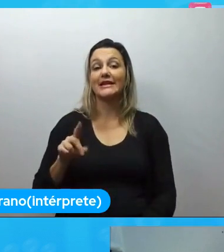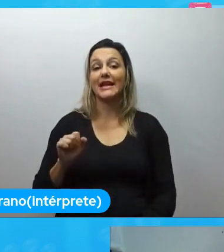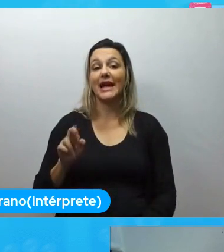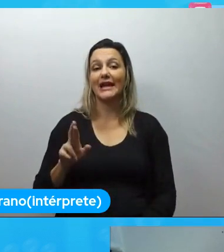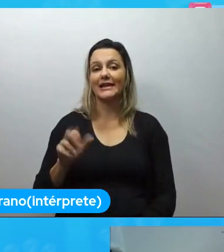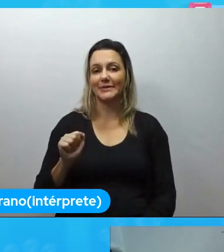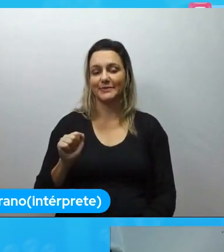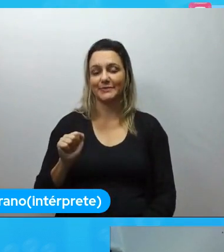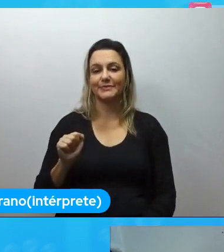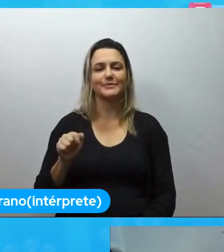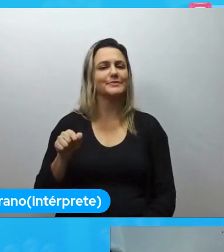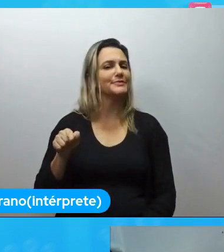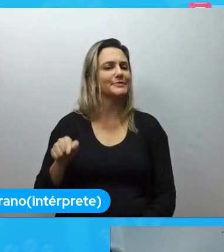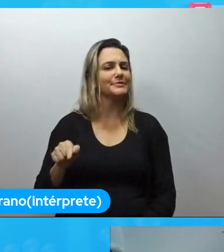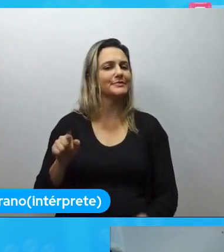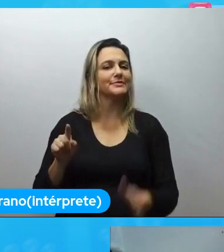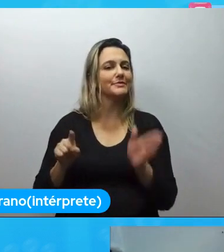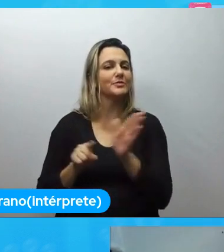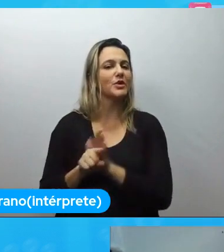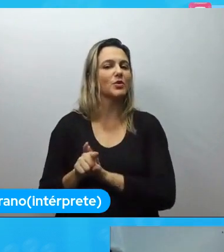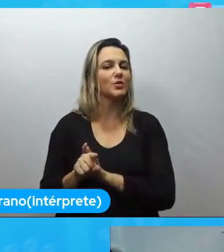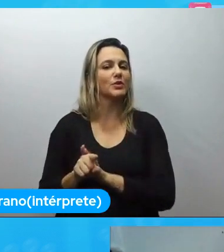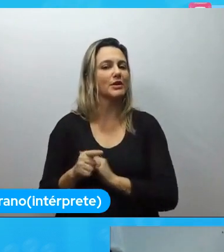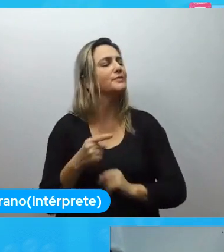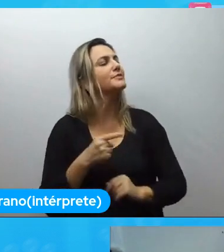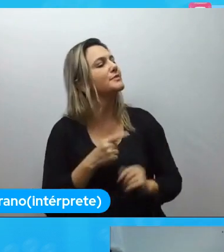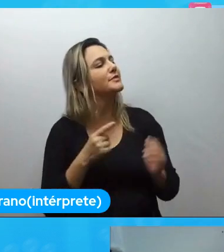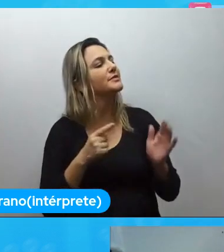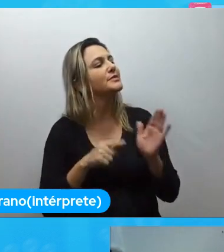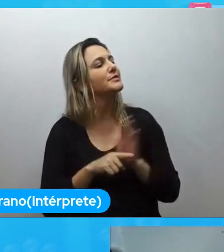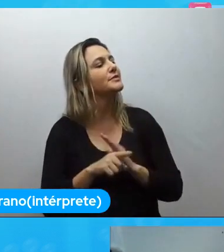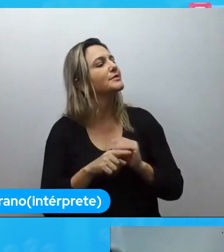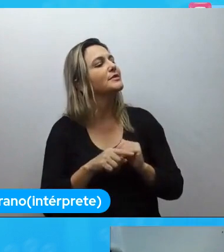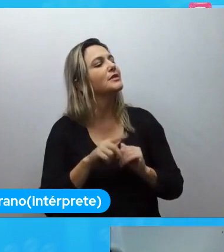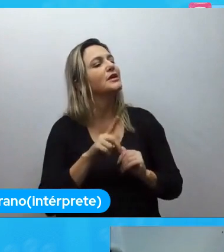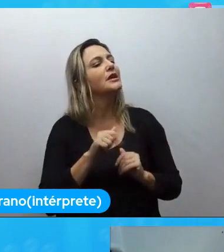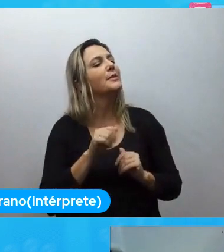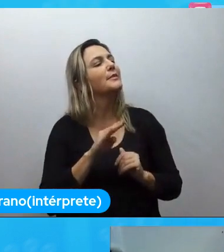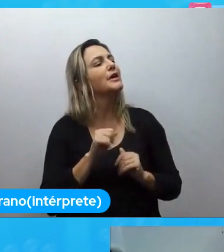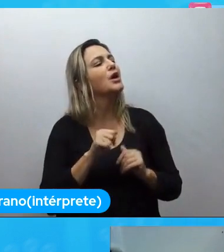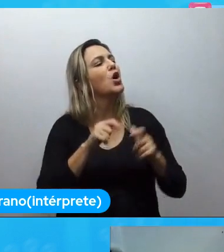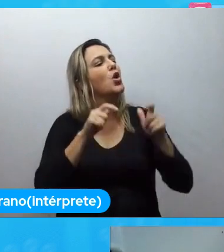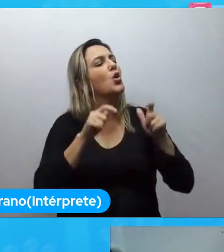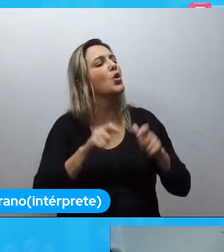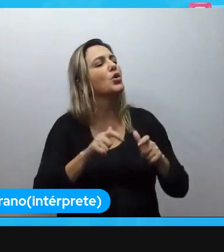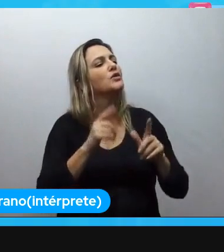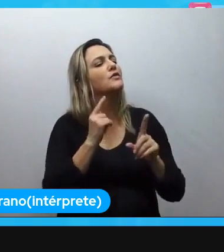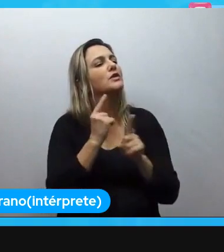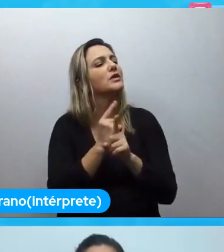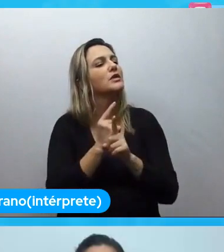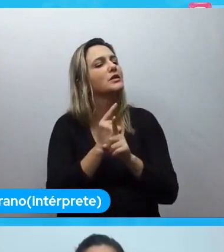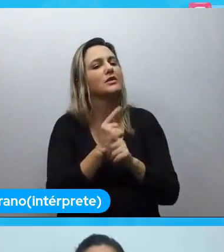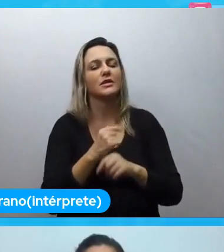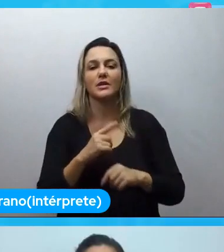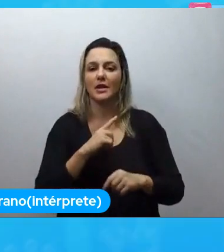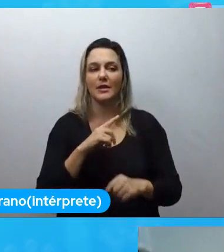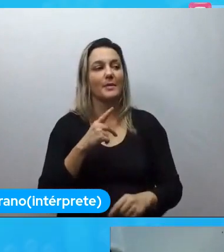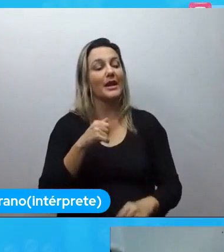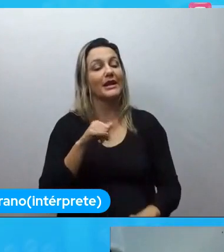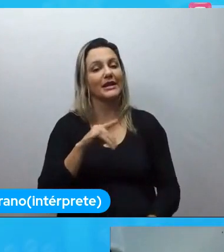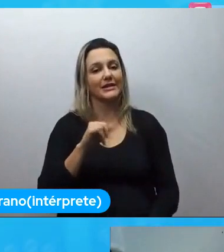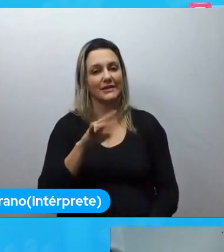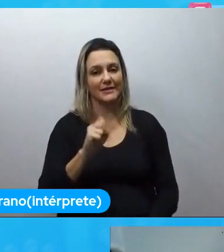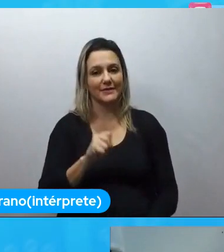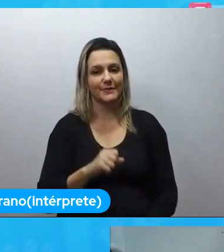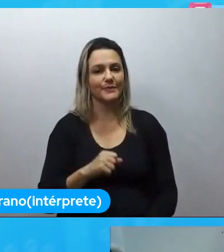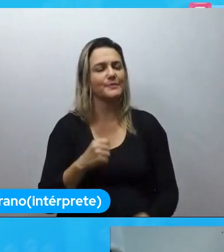fala que ela pergunta Gabi onde você enxerga a PyLadies e a comunidade Python em geral daqui